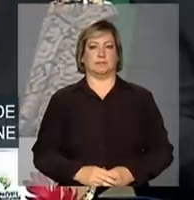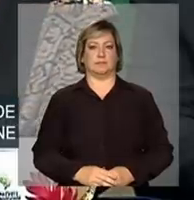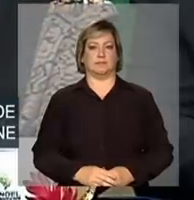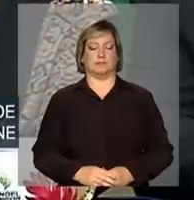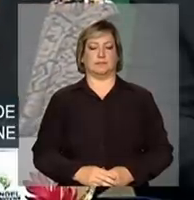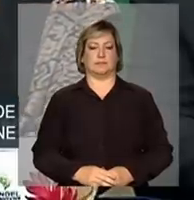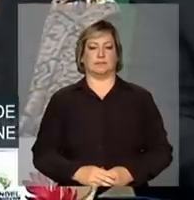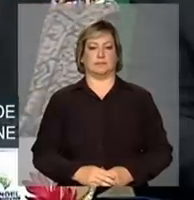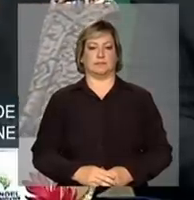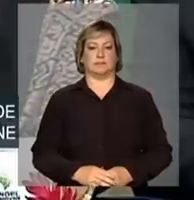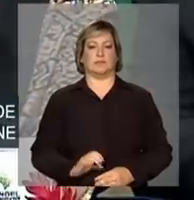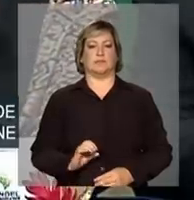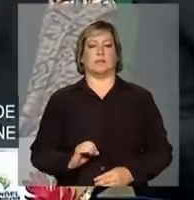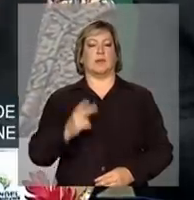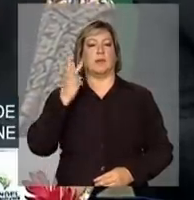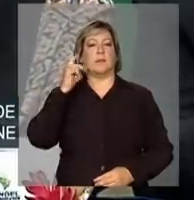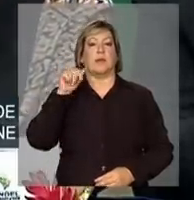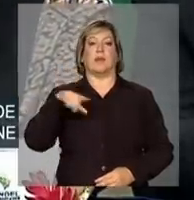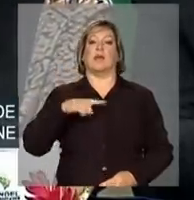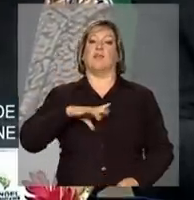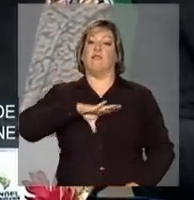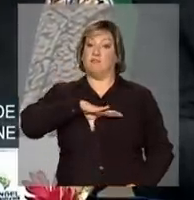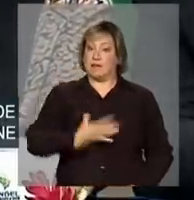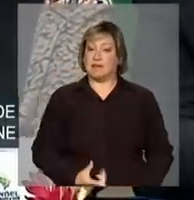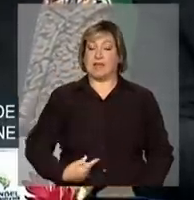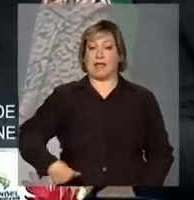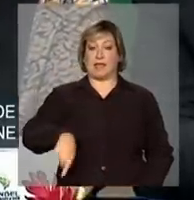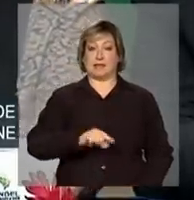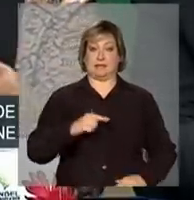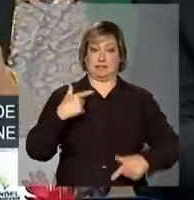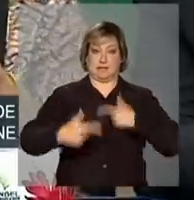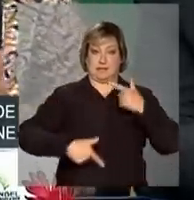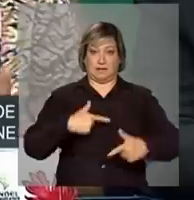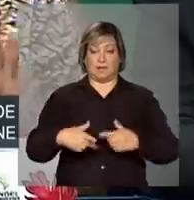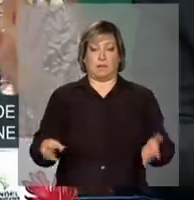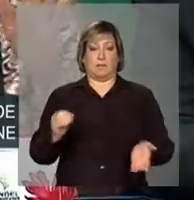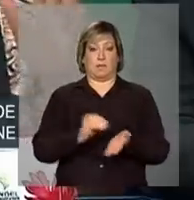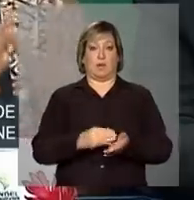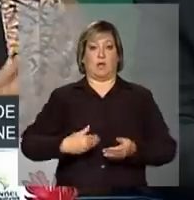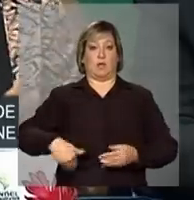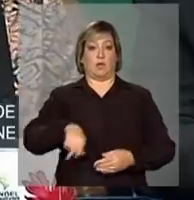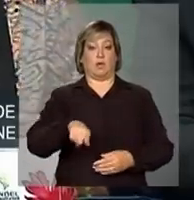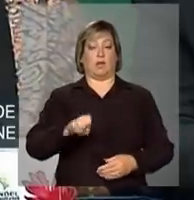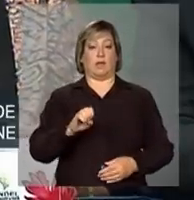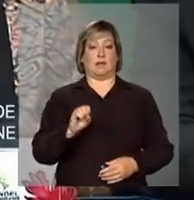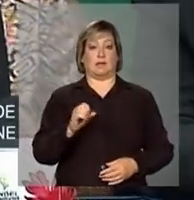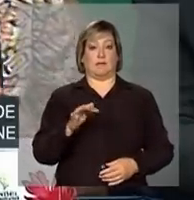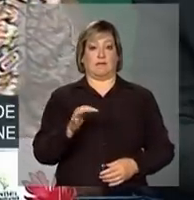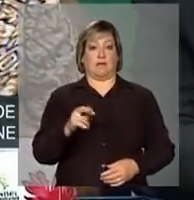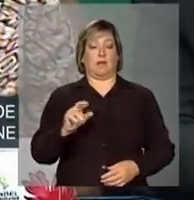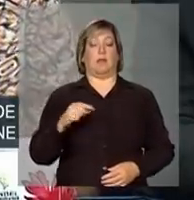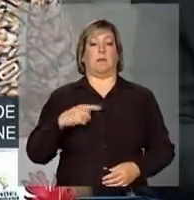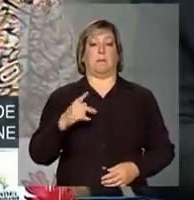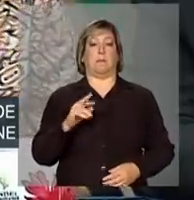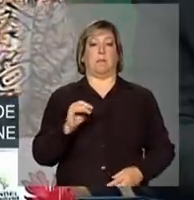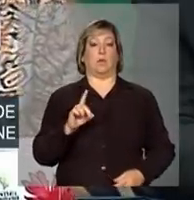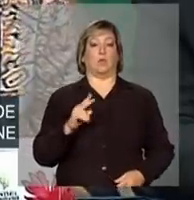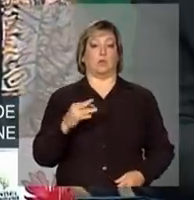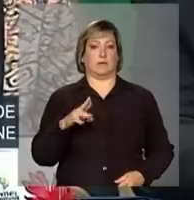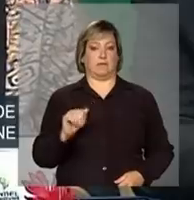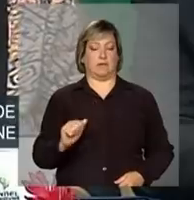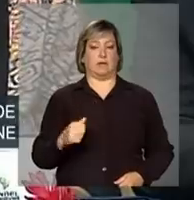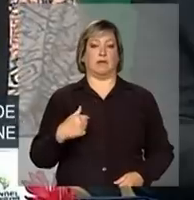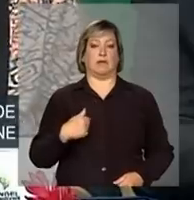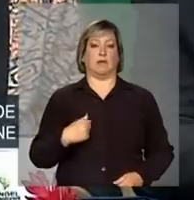desafios que se colocam para nós na espera produtiva. Eu volto a essa questão de uma